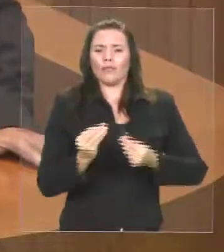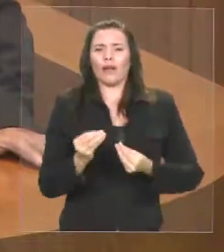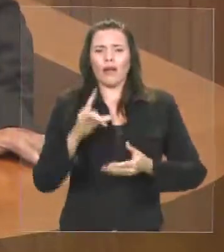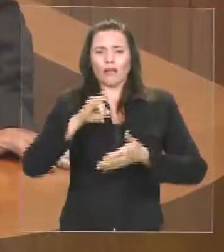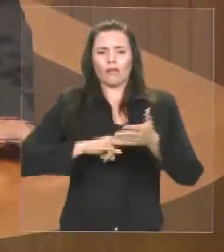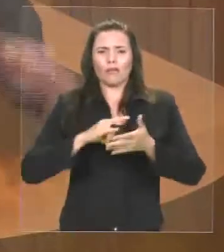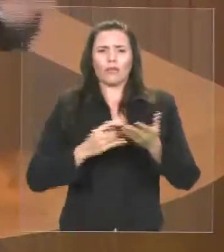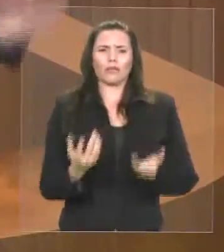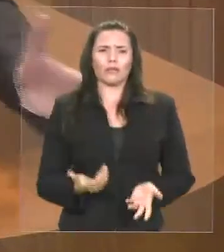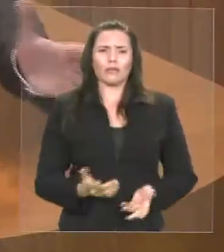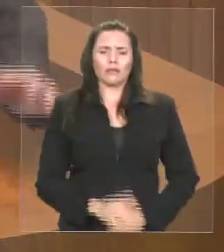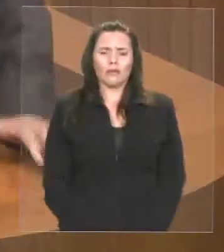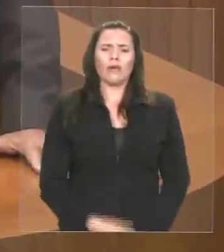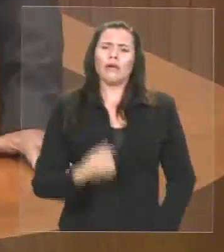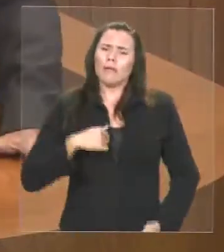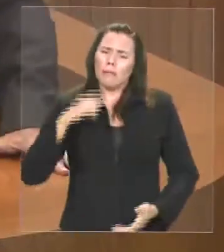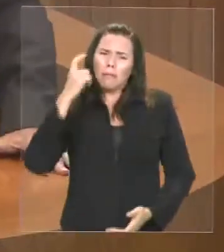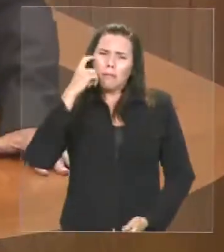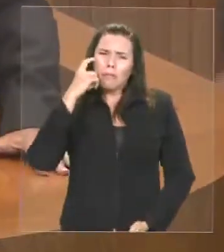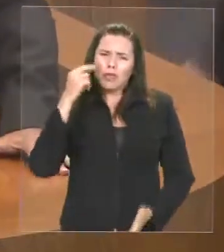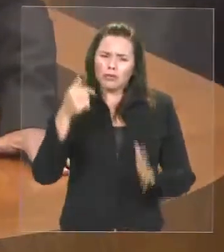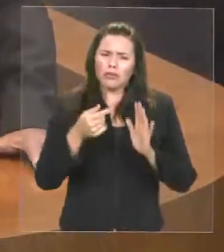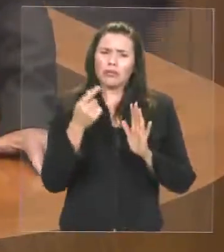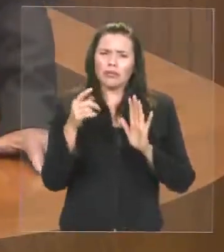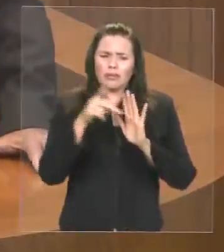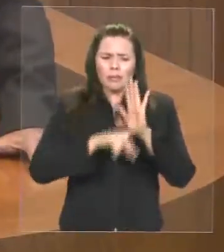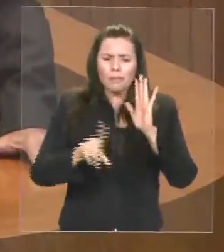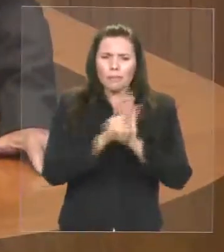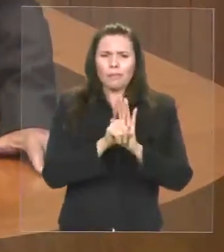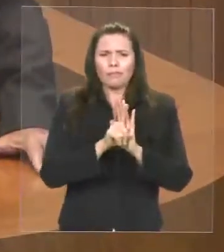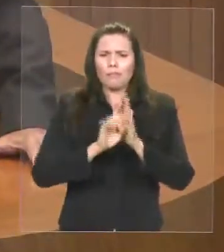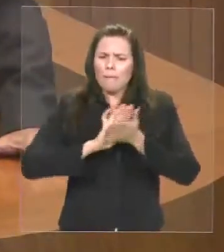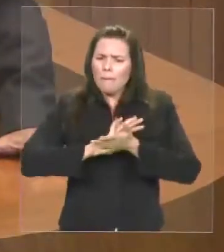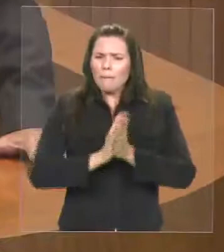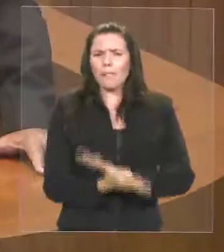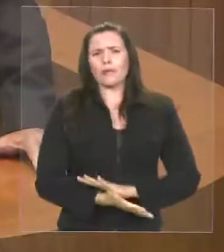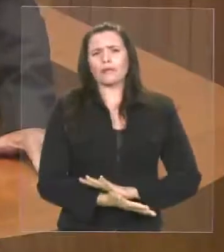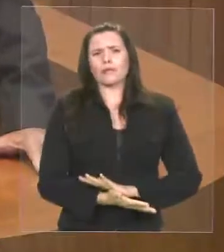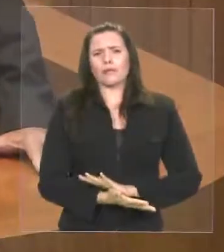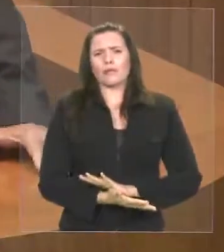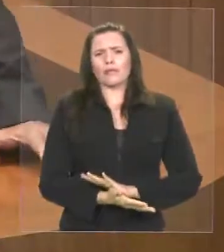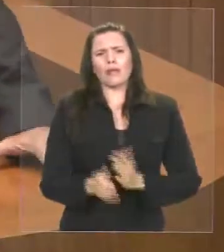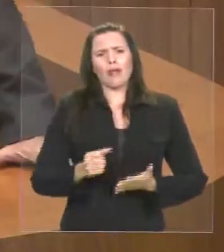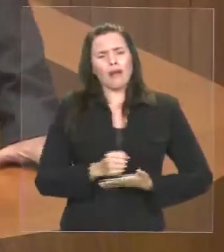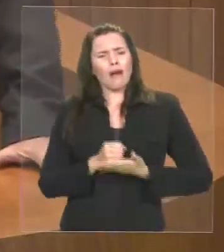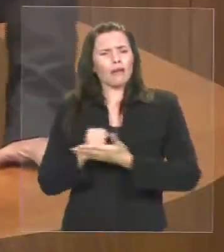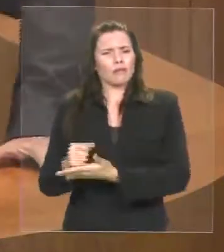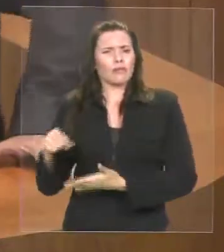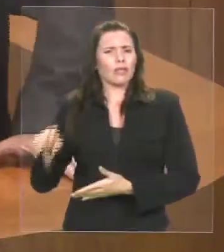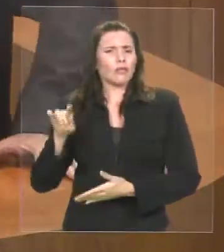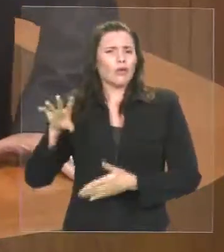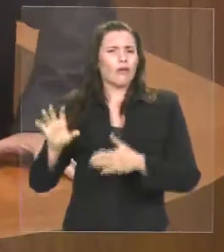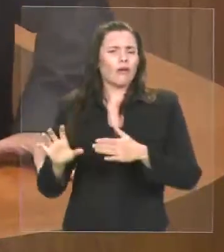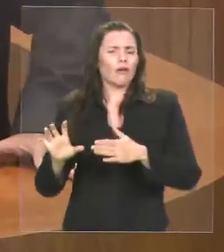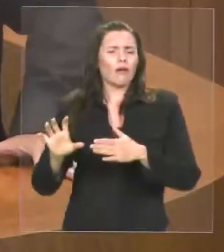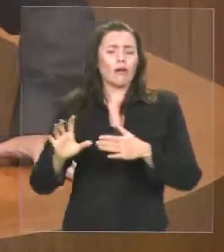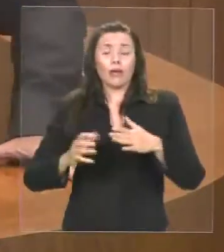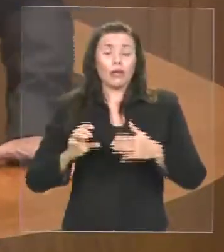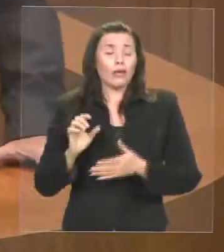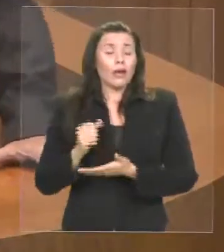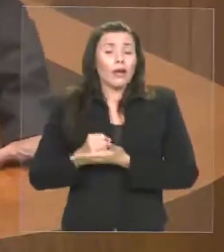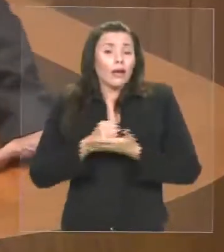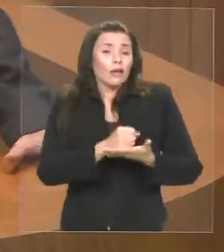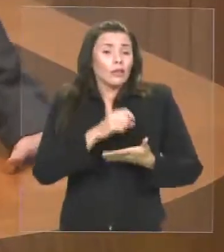atacadistas e que prejudica o setor empresarial do nosso Estado. E eu espero, presidente Huberto Coutinho,